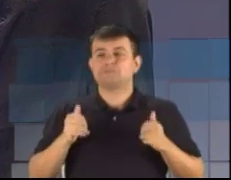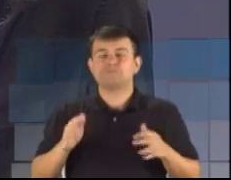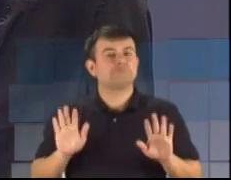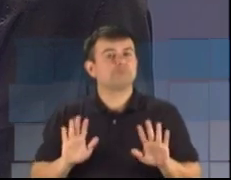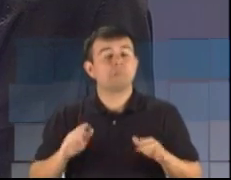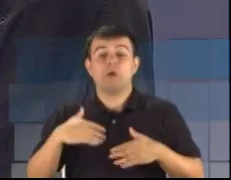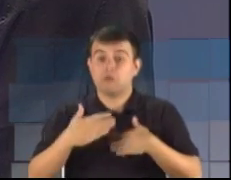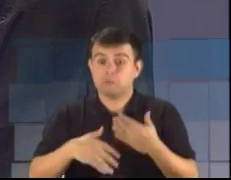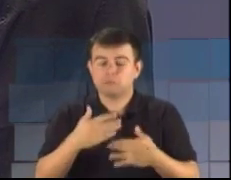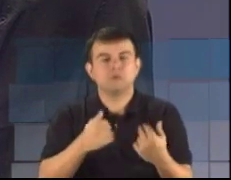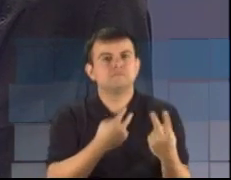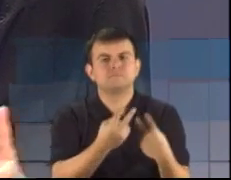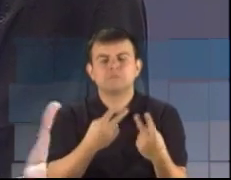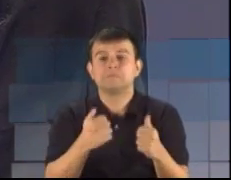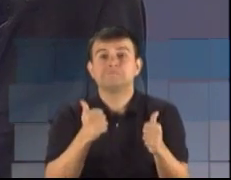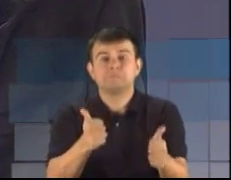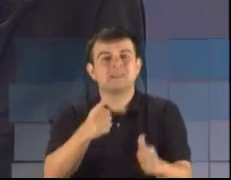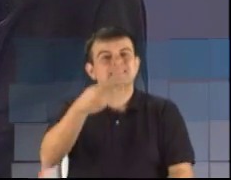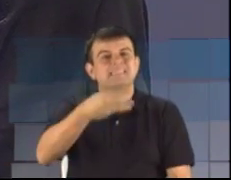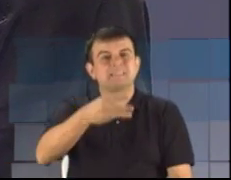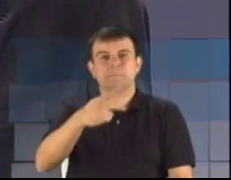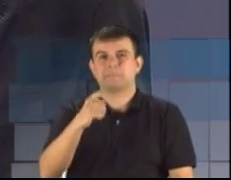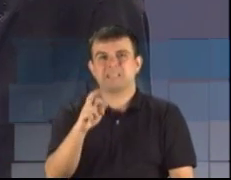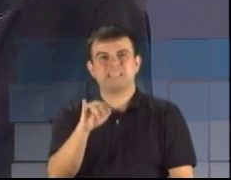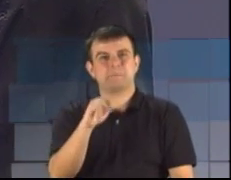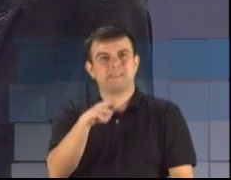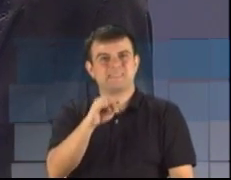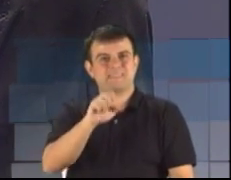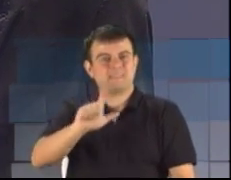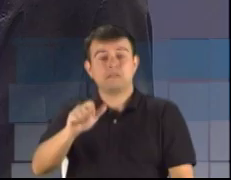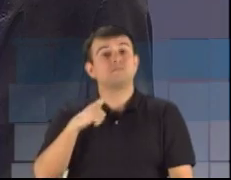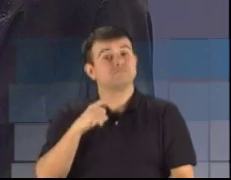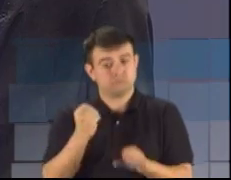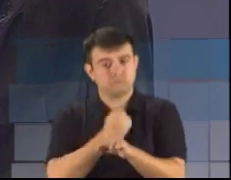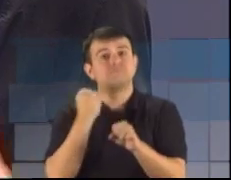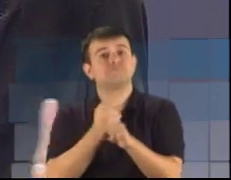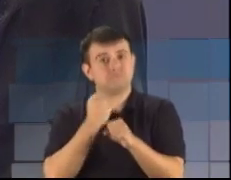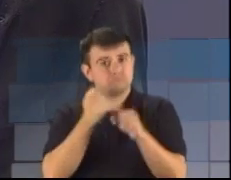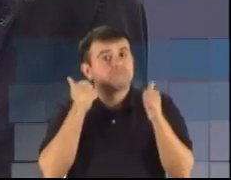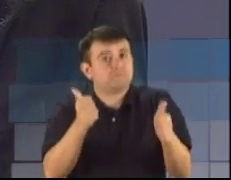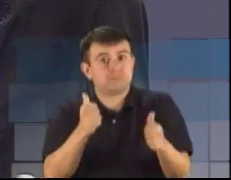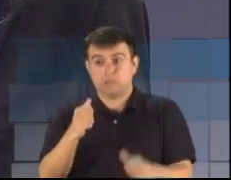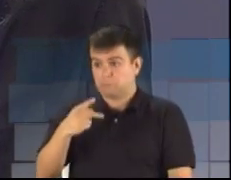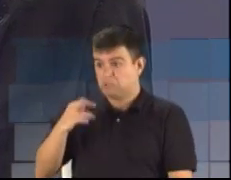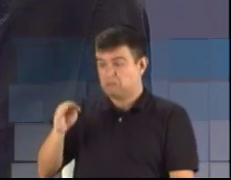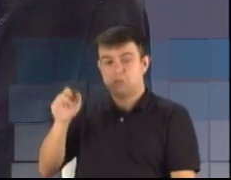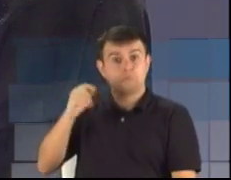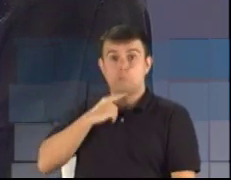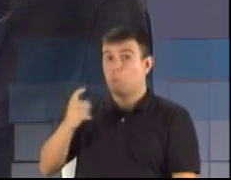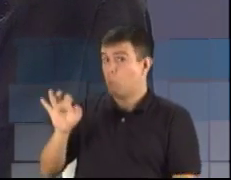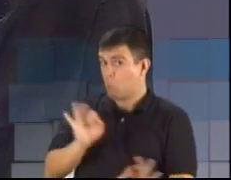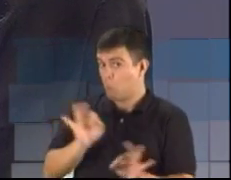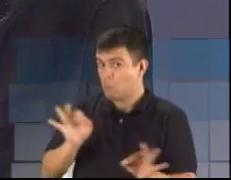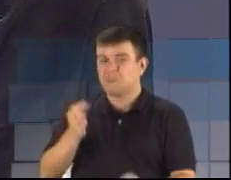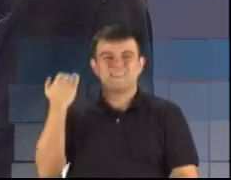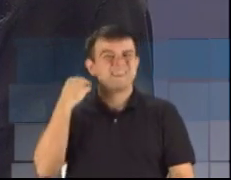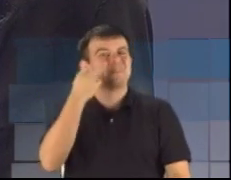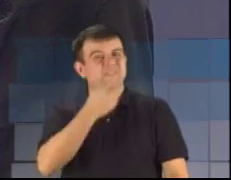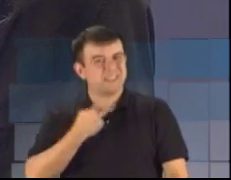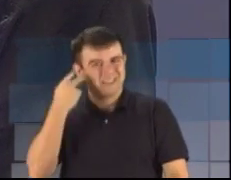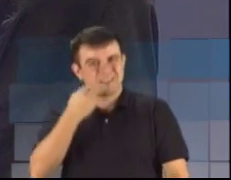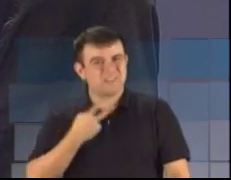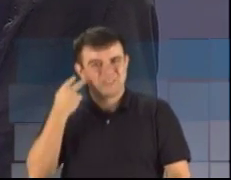terceira perimetral. E o PT não conseguiu concluir. Nós aprovamos na Câmara de Vereadores, porque eu fui vereador até